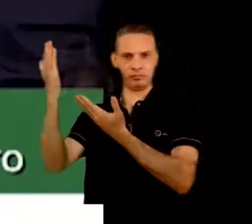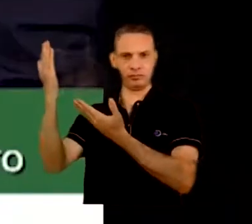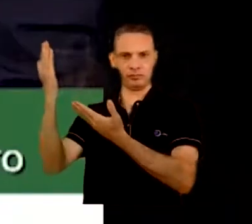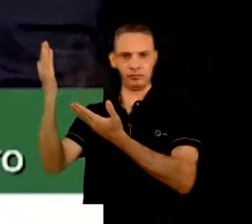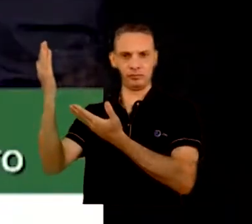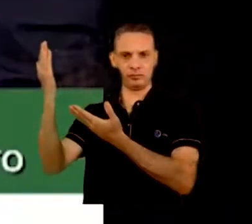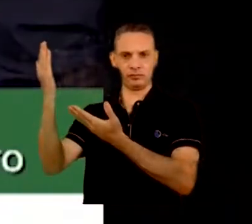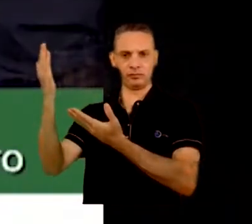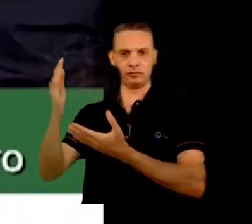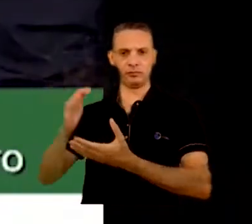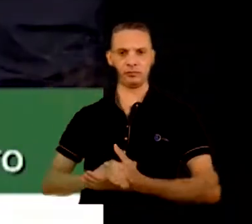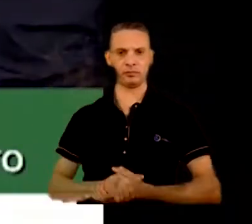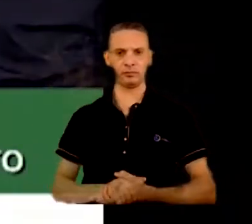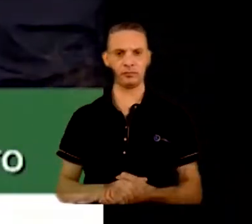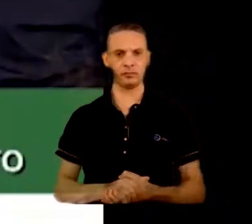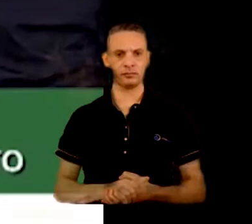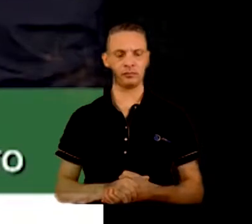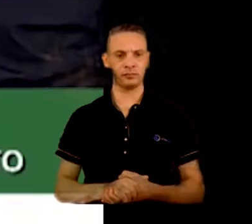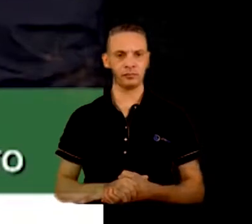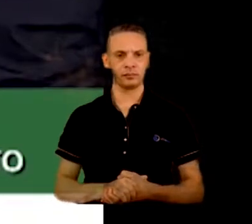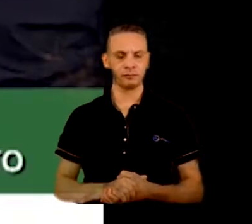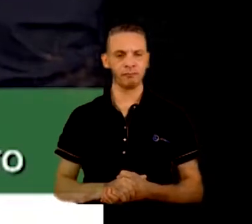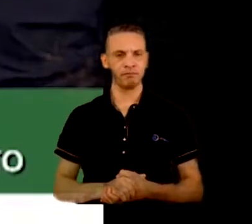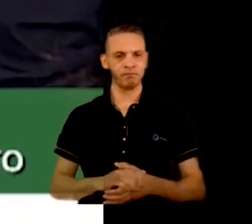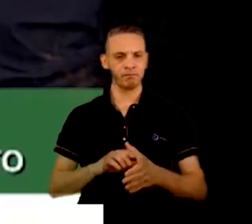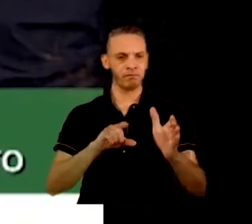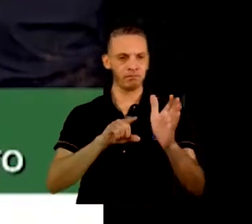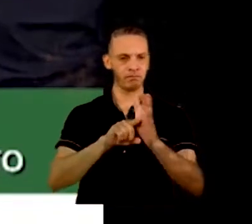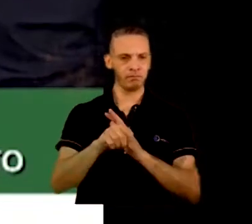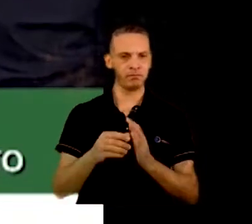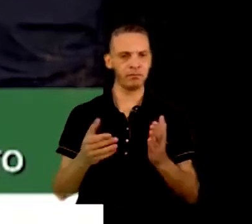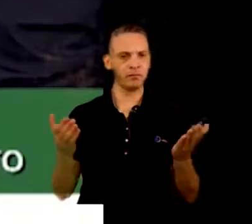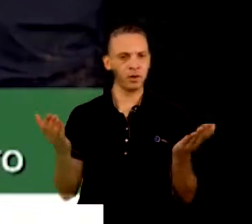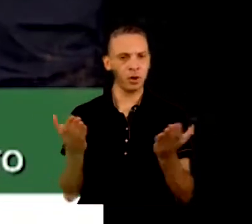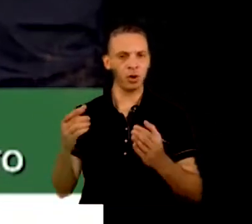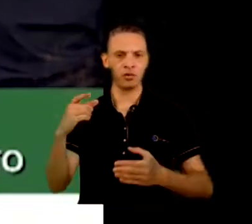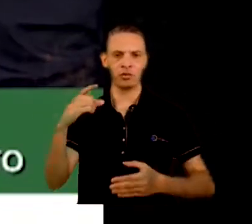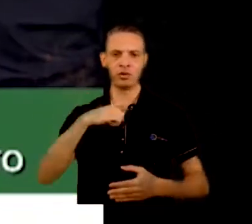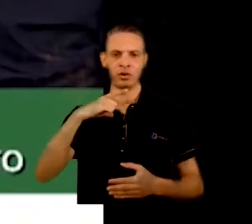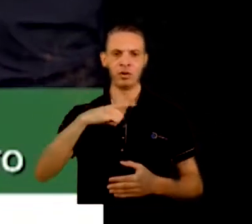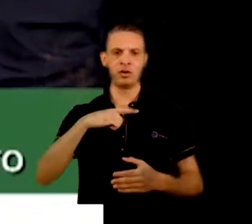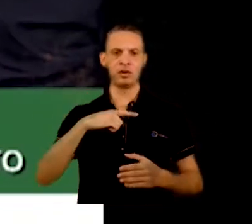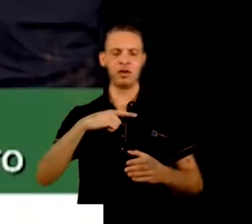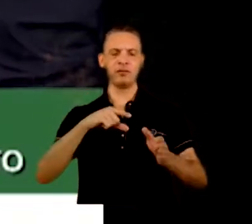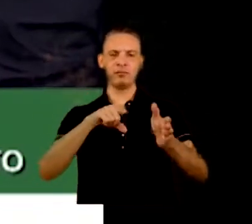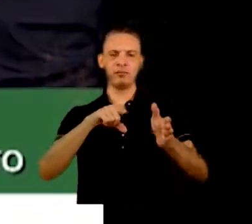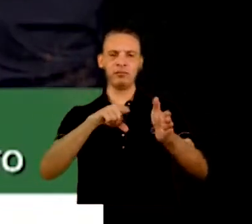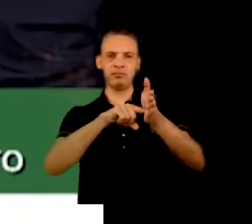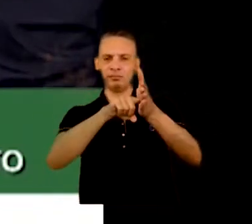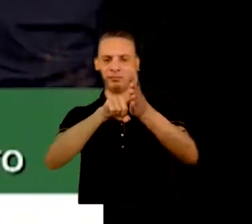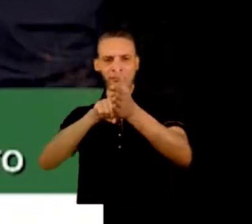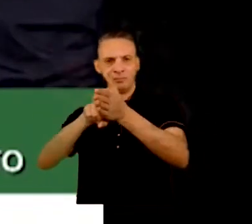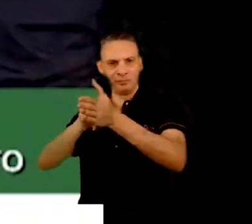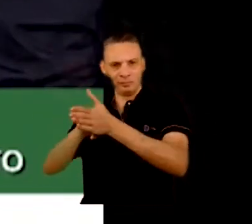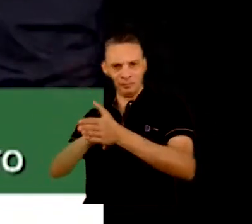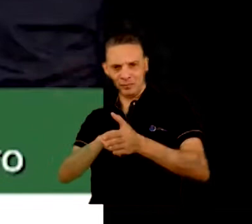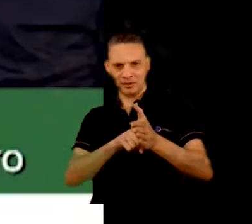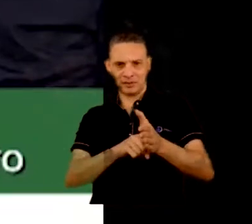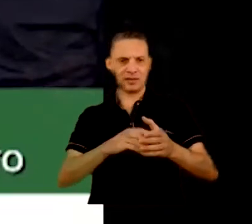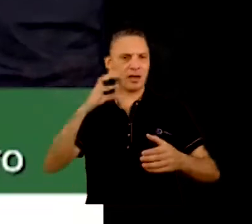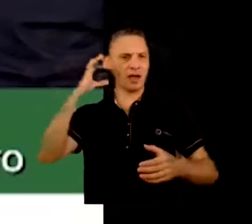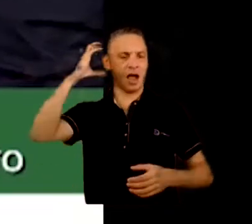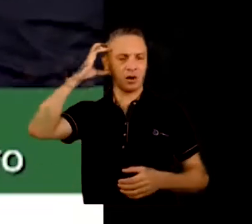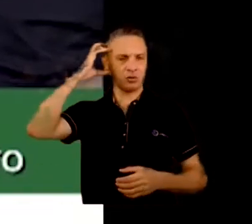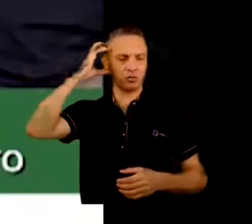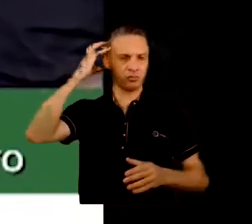uma pergunta, Eric. Hoje nós tivemos uma enquete numa rádio em que